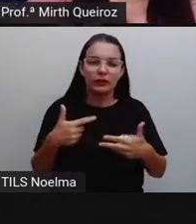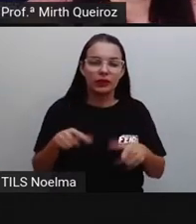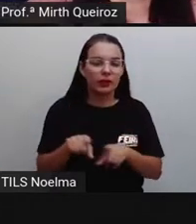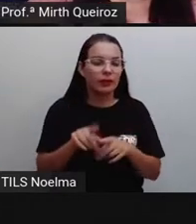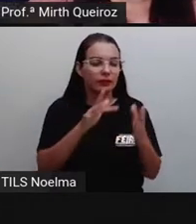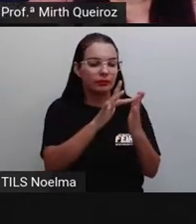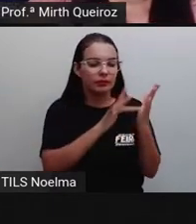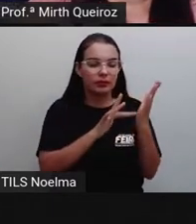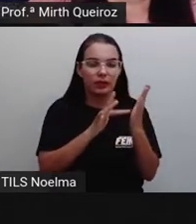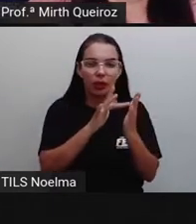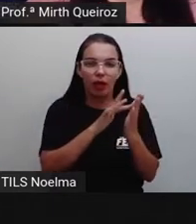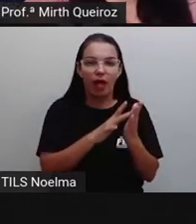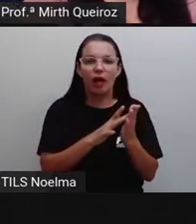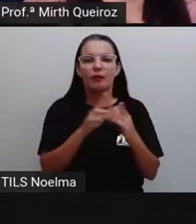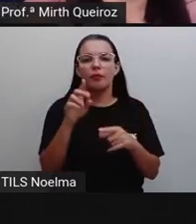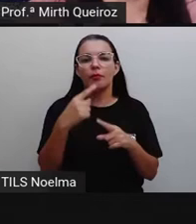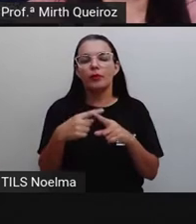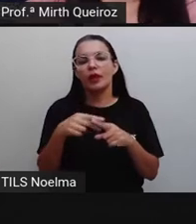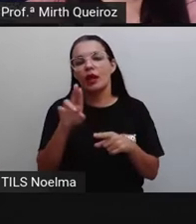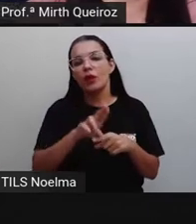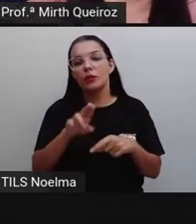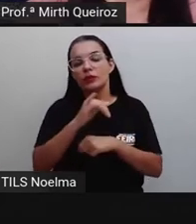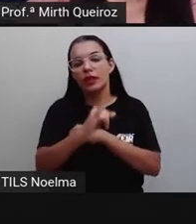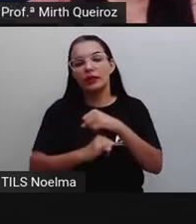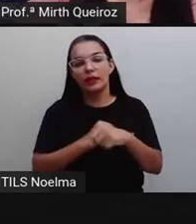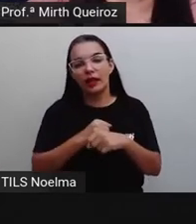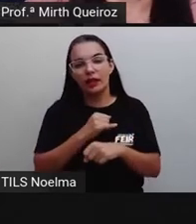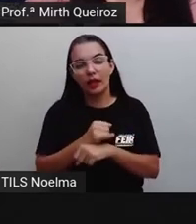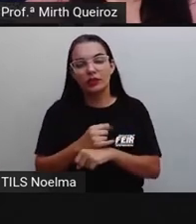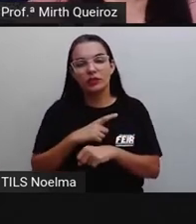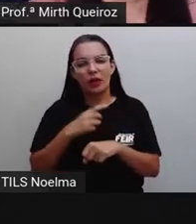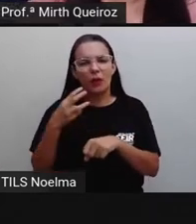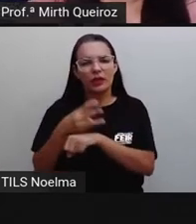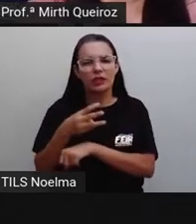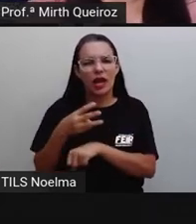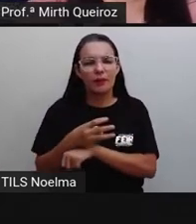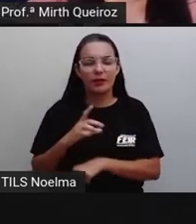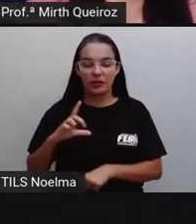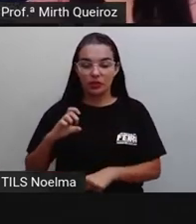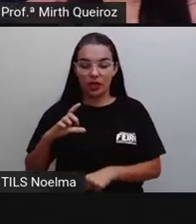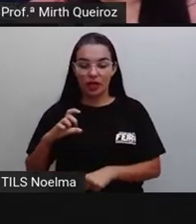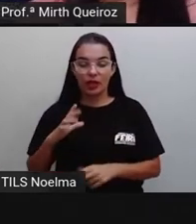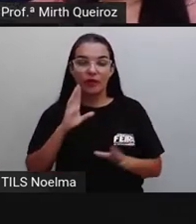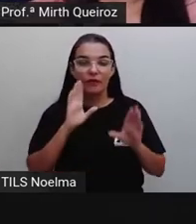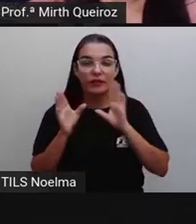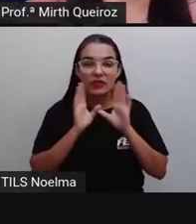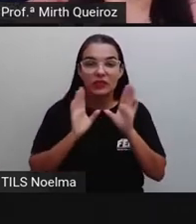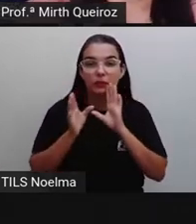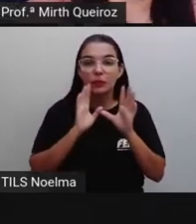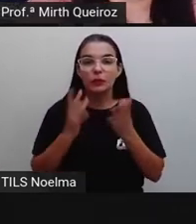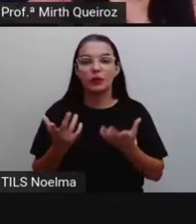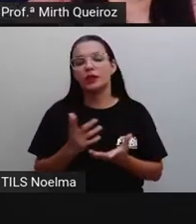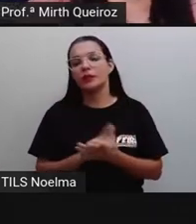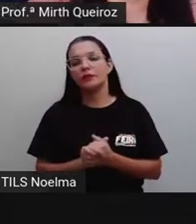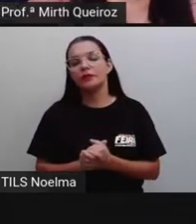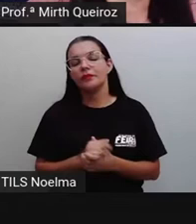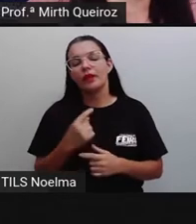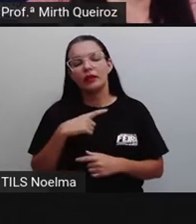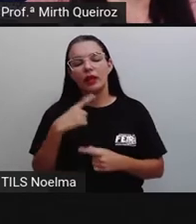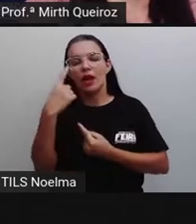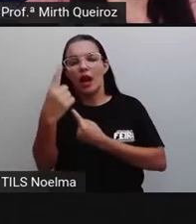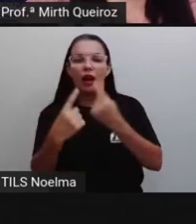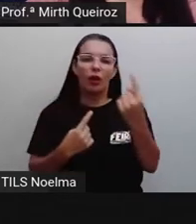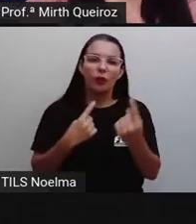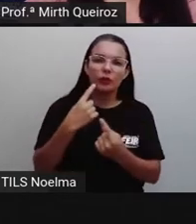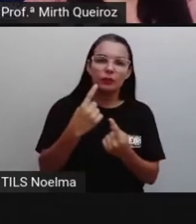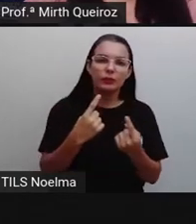que a gente utiliza a internet, né? Com o WhatsApp, Instagram, Facebook, né? Telegram. São alguns aí